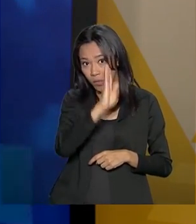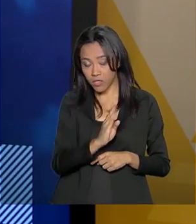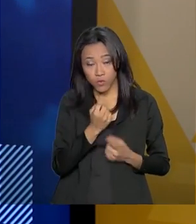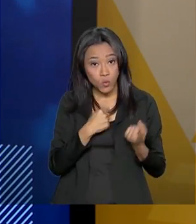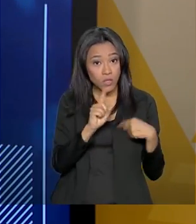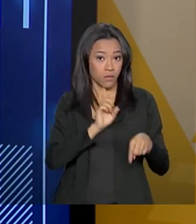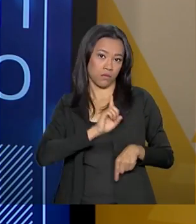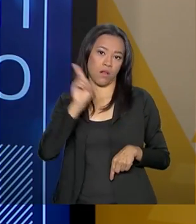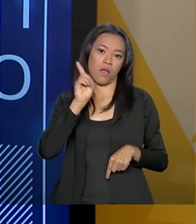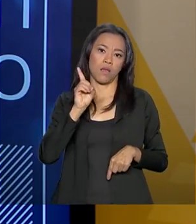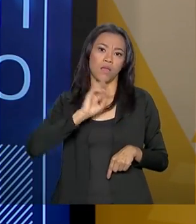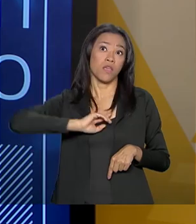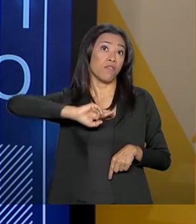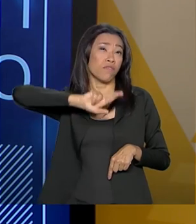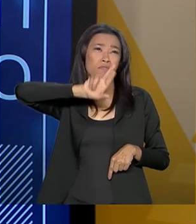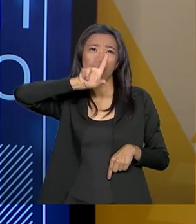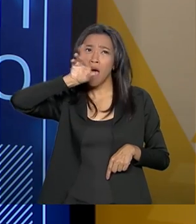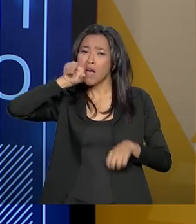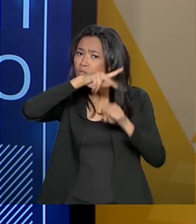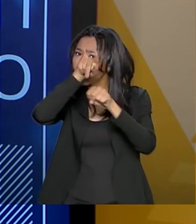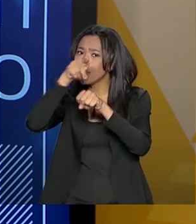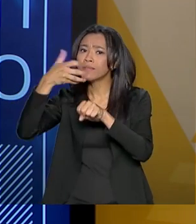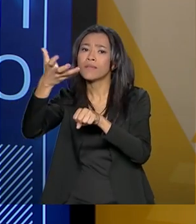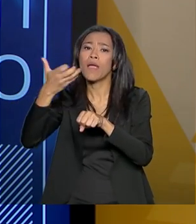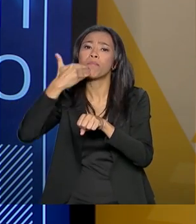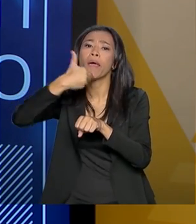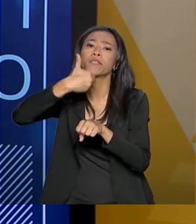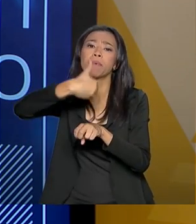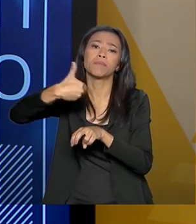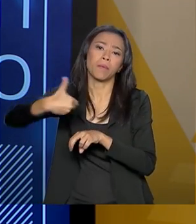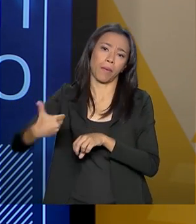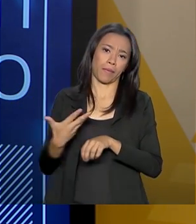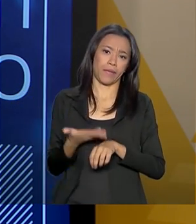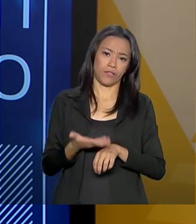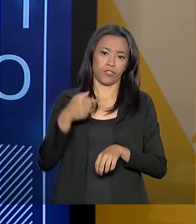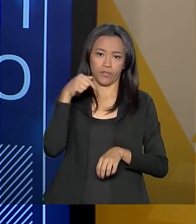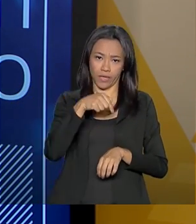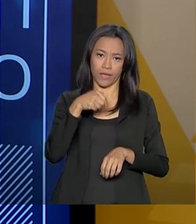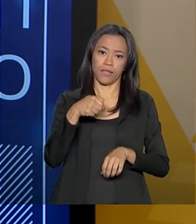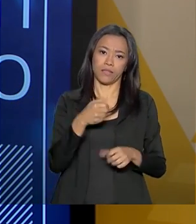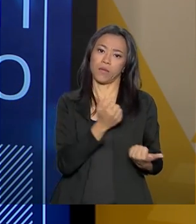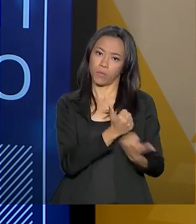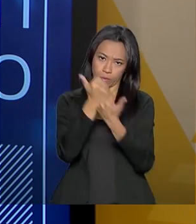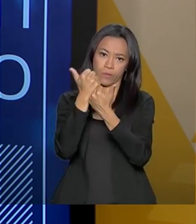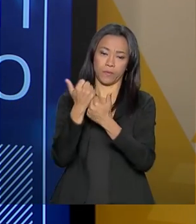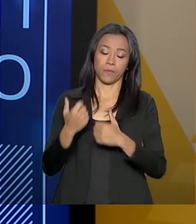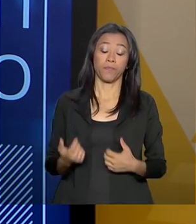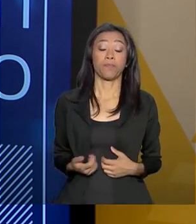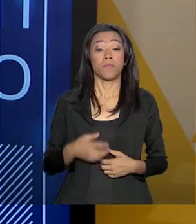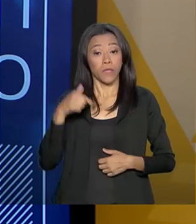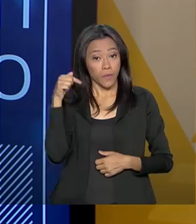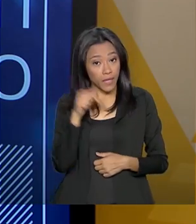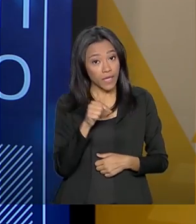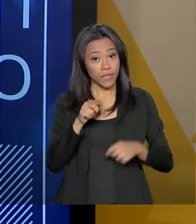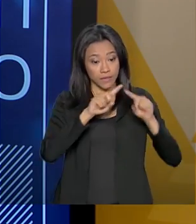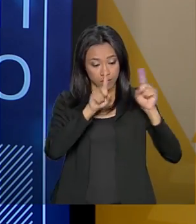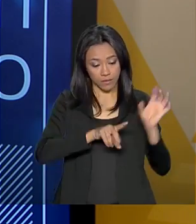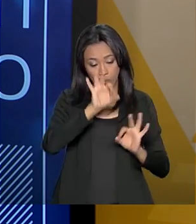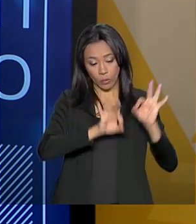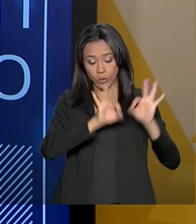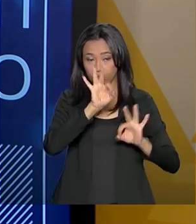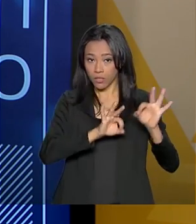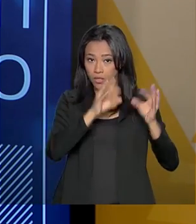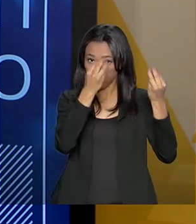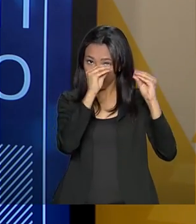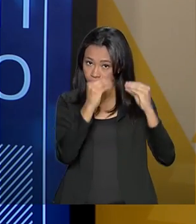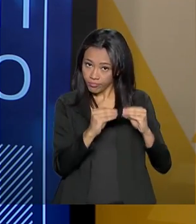países demandam essa cooperação. Esse Cotton Fork, é o algodão 4, esses